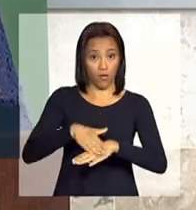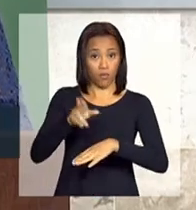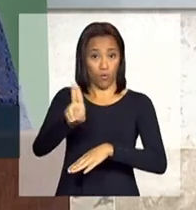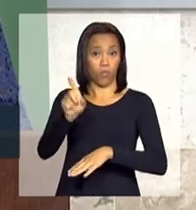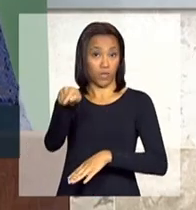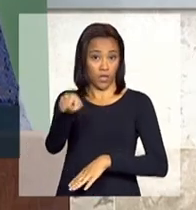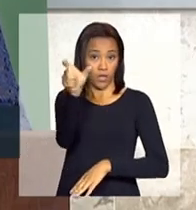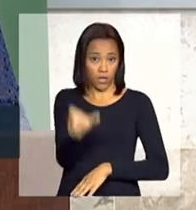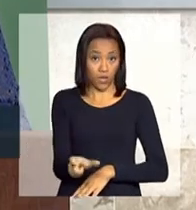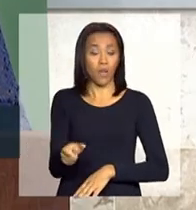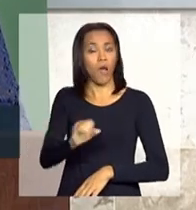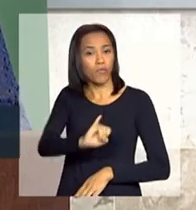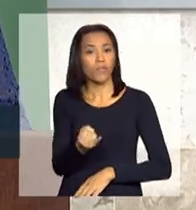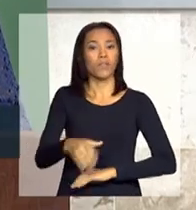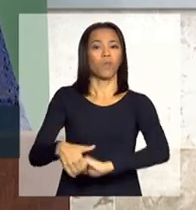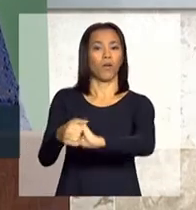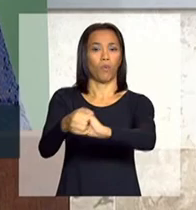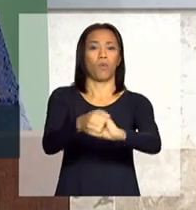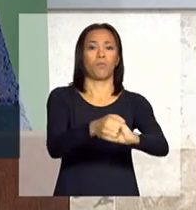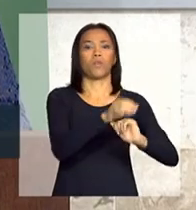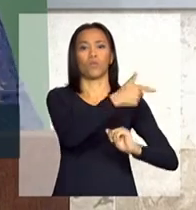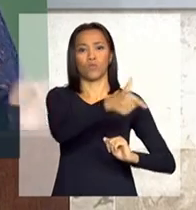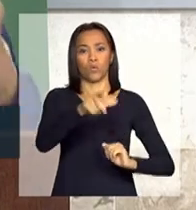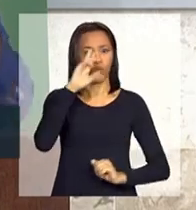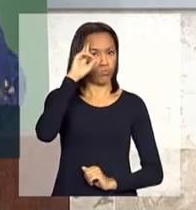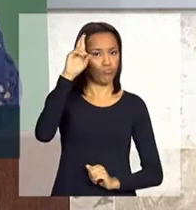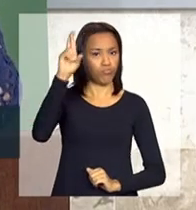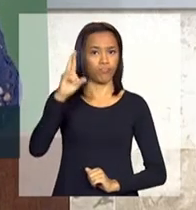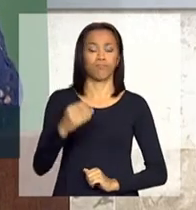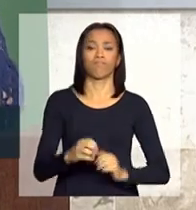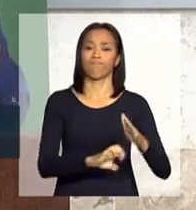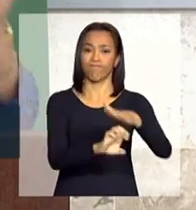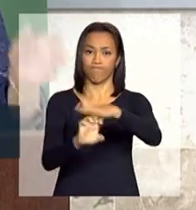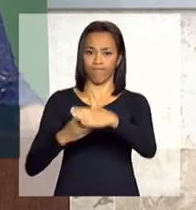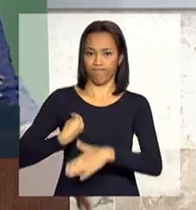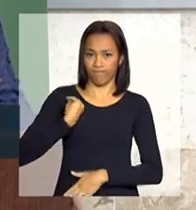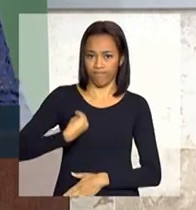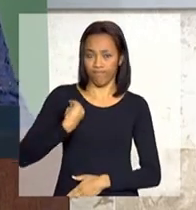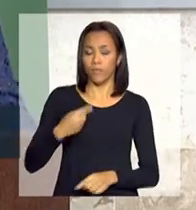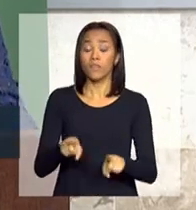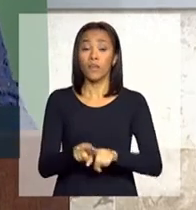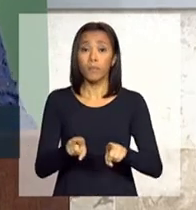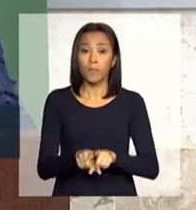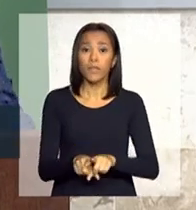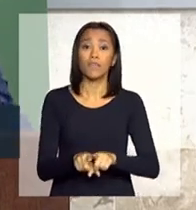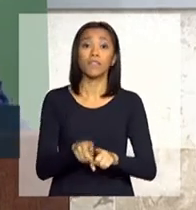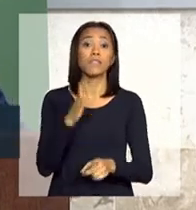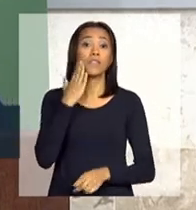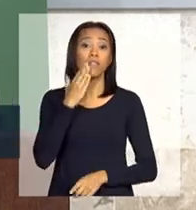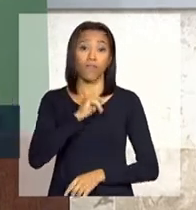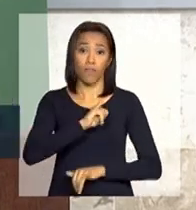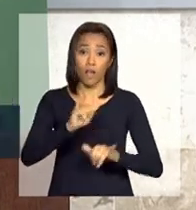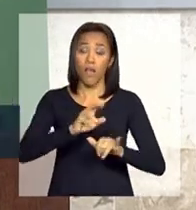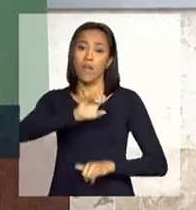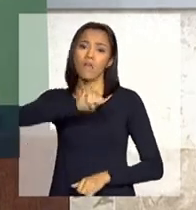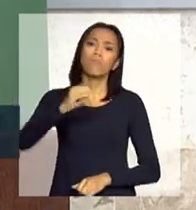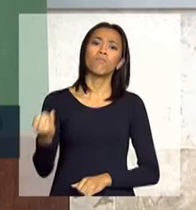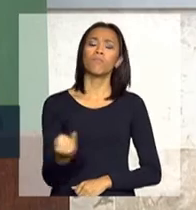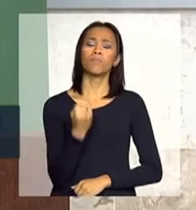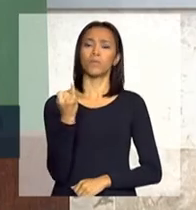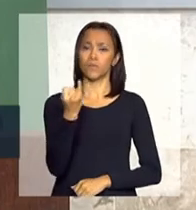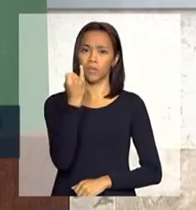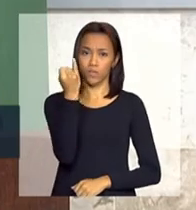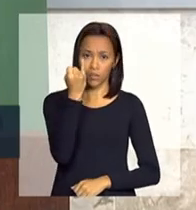cumprimento todos os empresários aqui presentes. E queria também fazer um reconhecimento da importância da relação